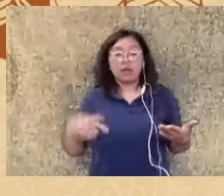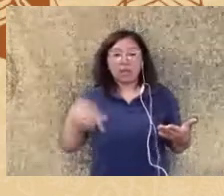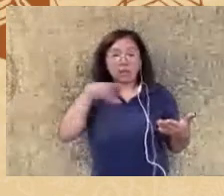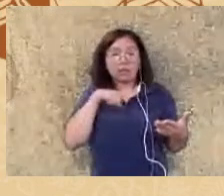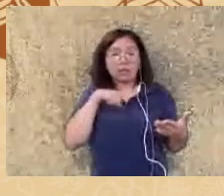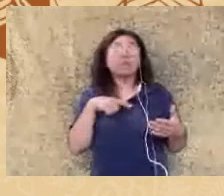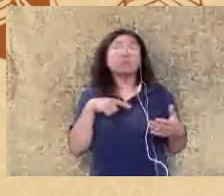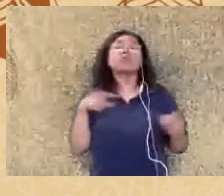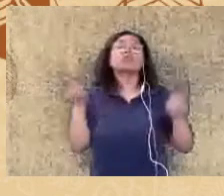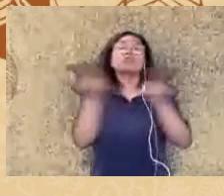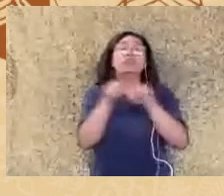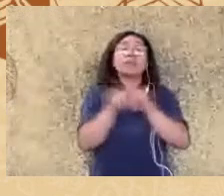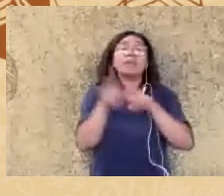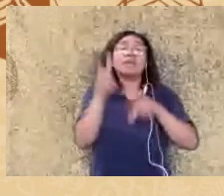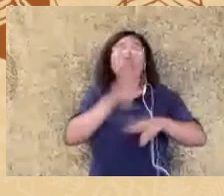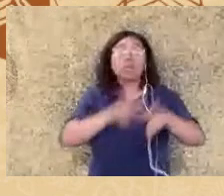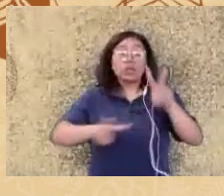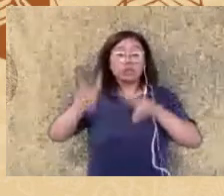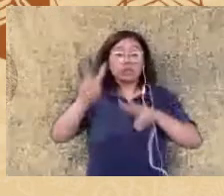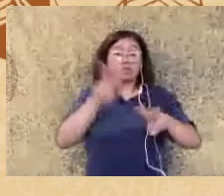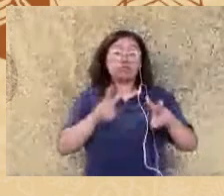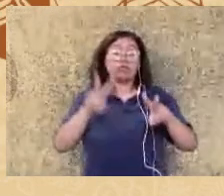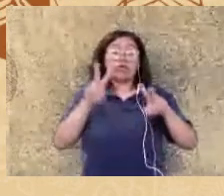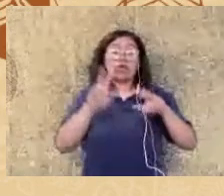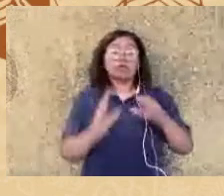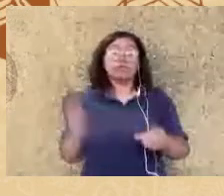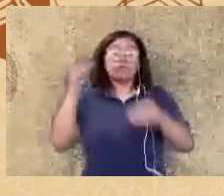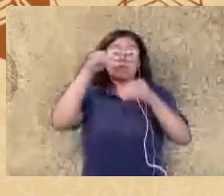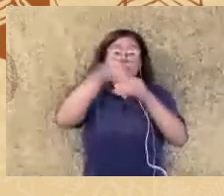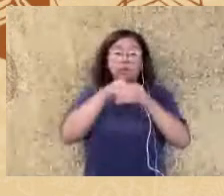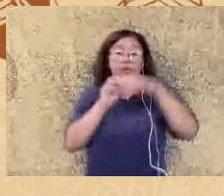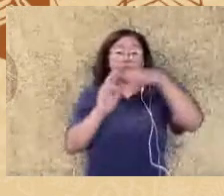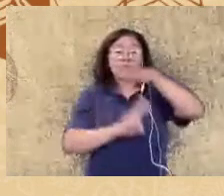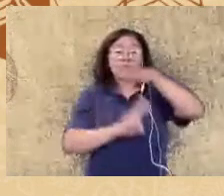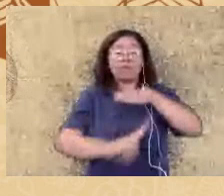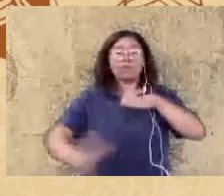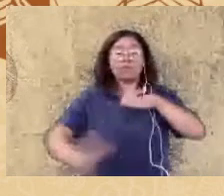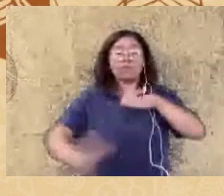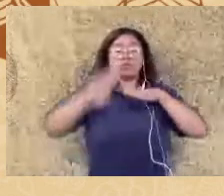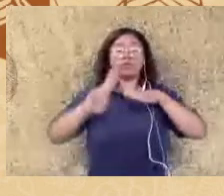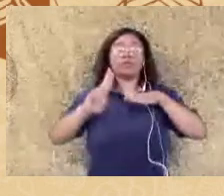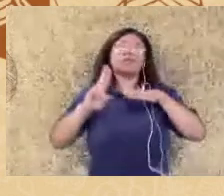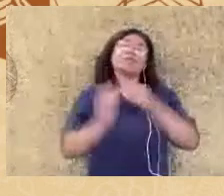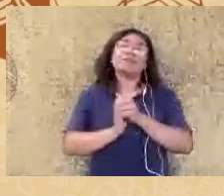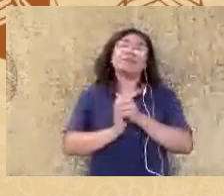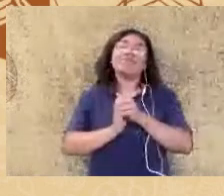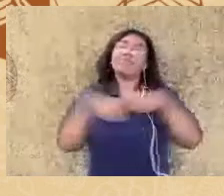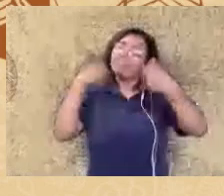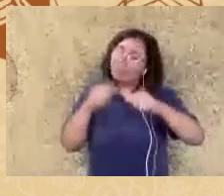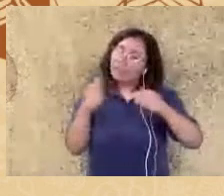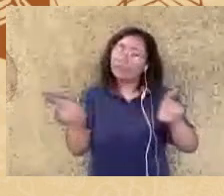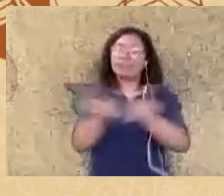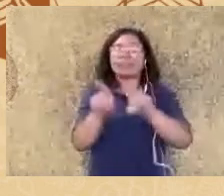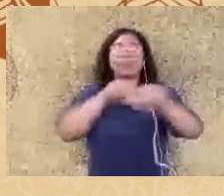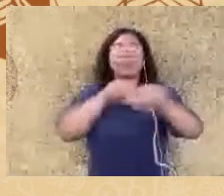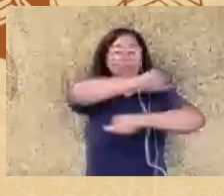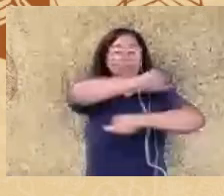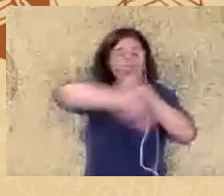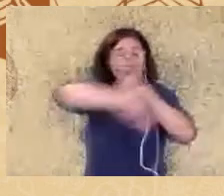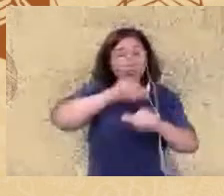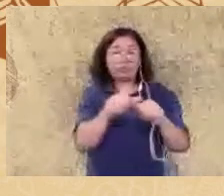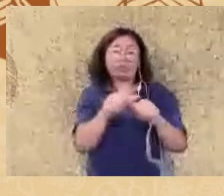concretas dentro das universidades porque se a universidade não mudar nós somos os modelos para os alunos